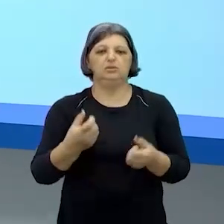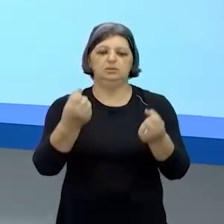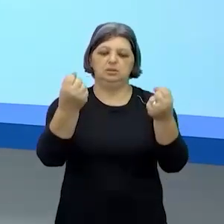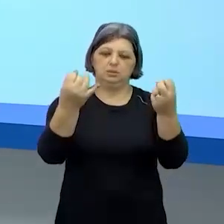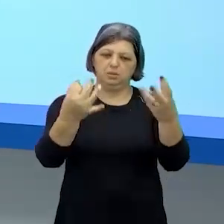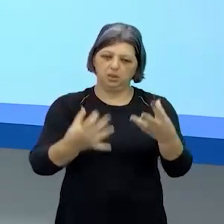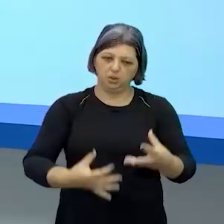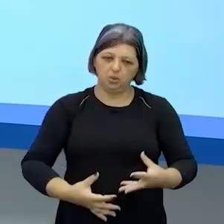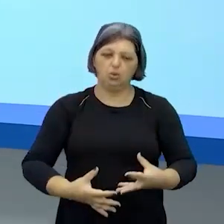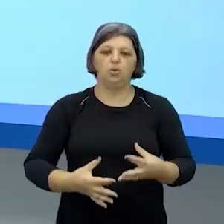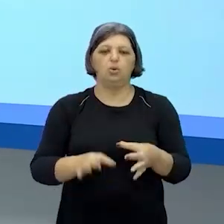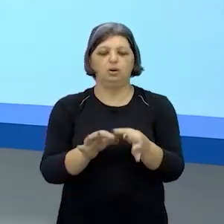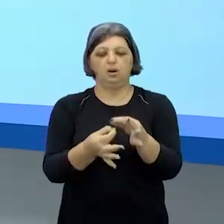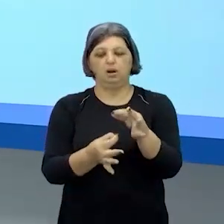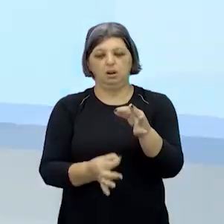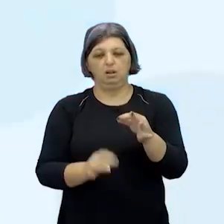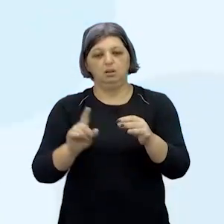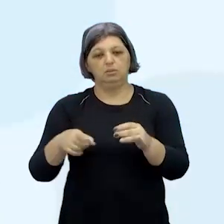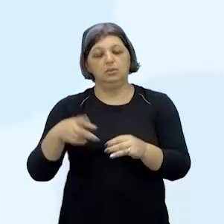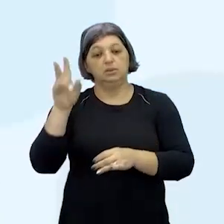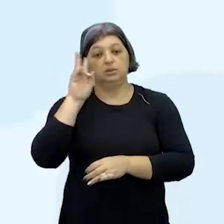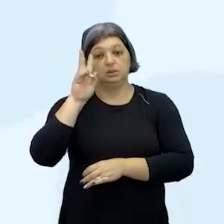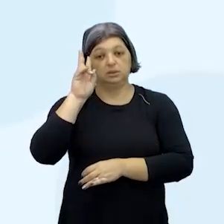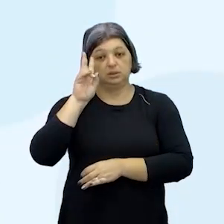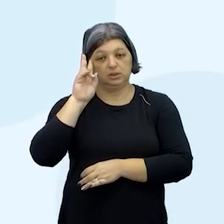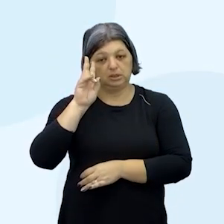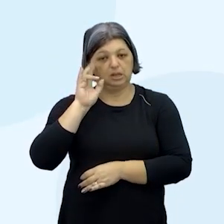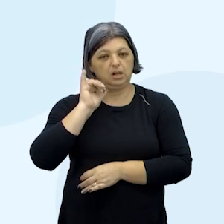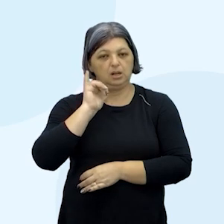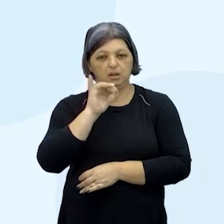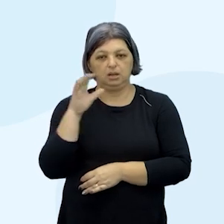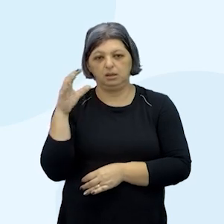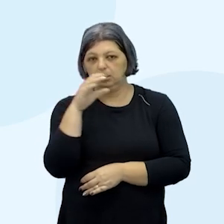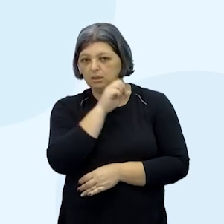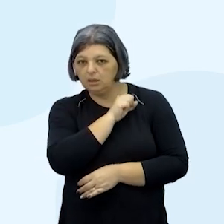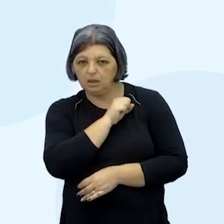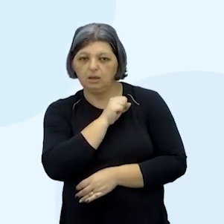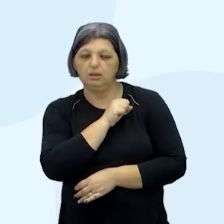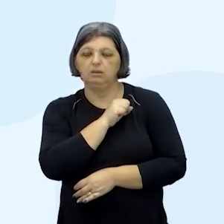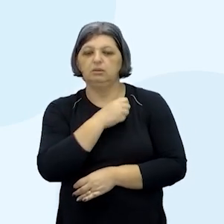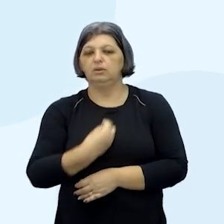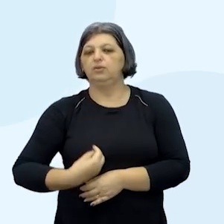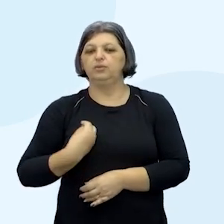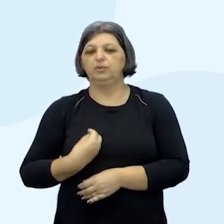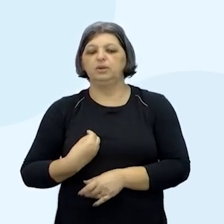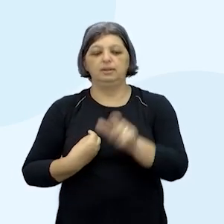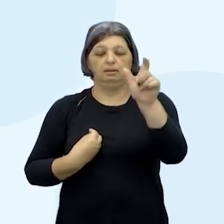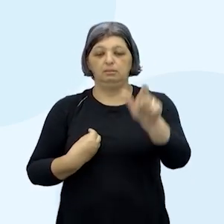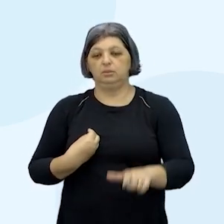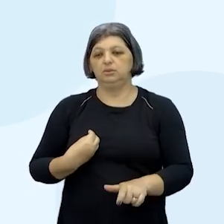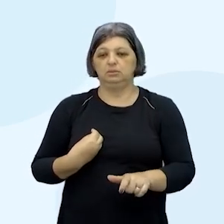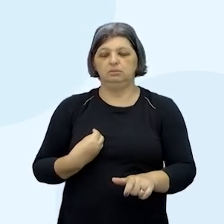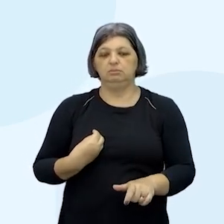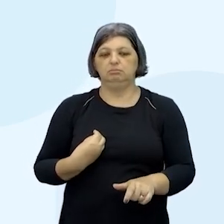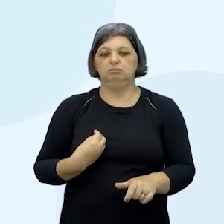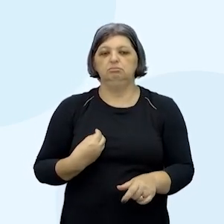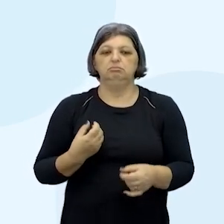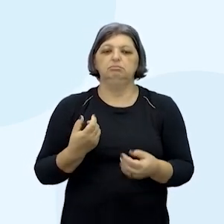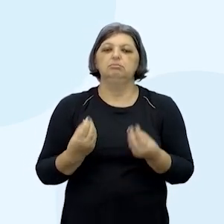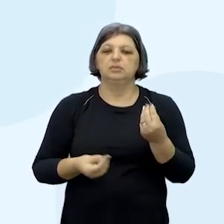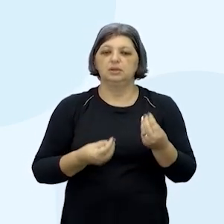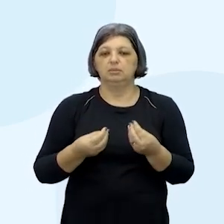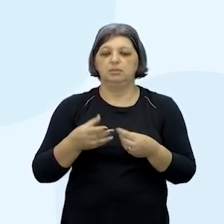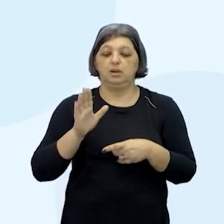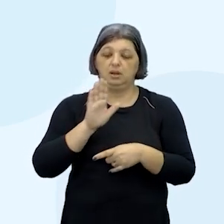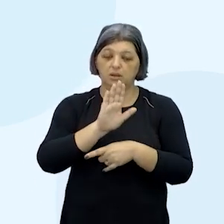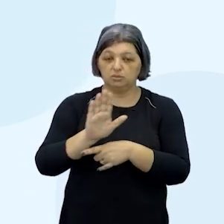perfil a gente vai criar uma rápida história de vida do seu personagem para dar mais vida e verdade fazendo com que fique mais fácil